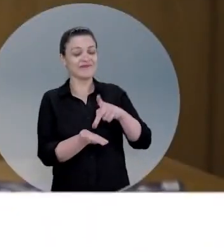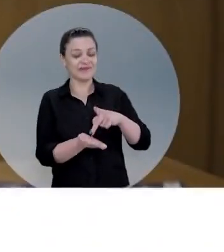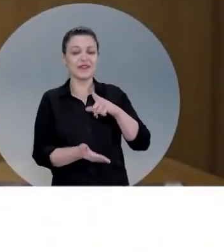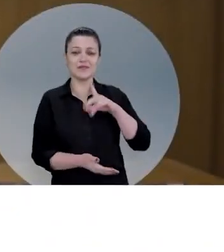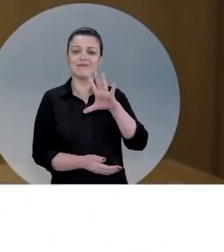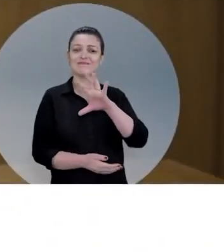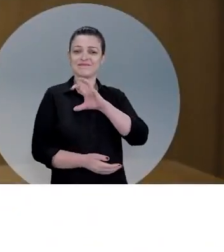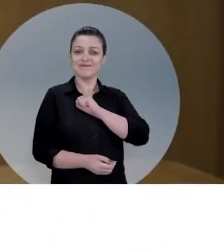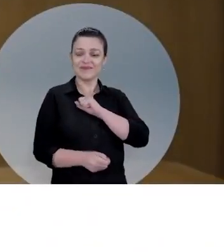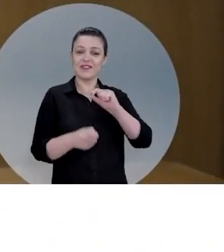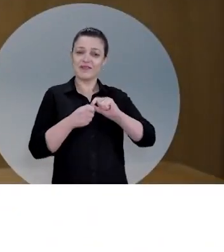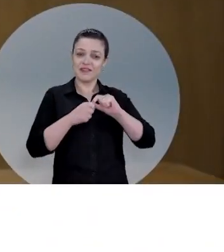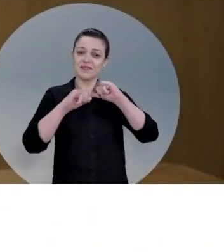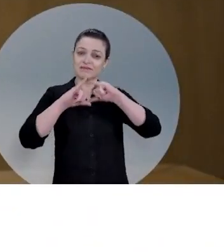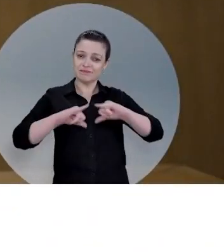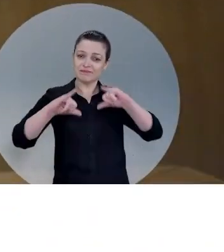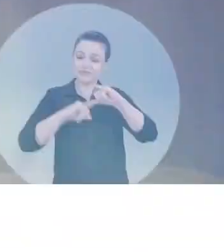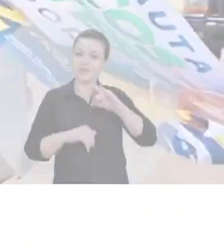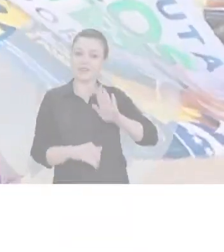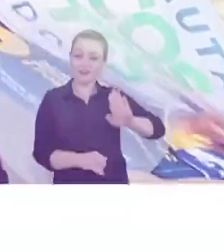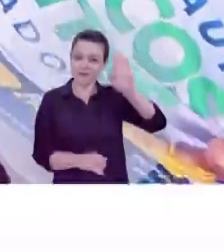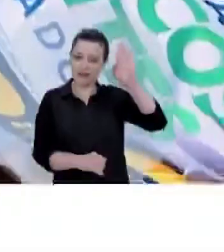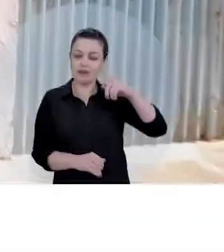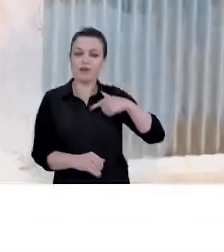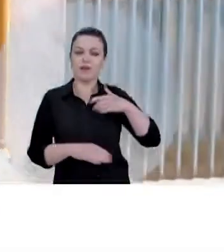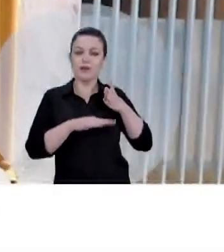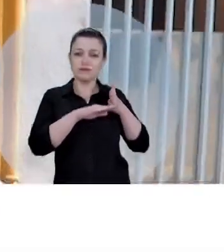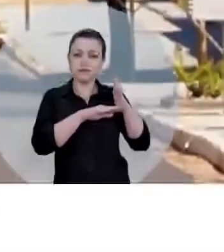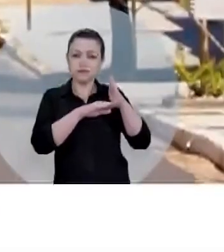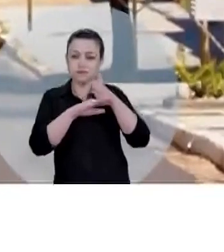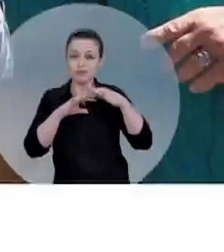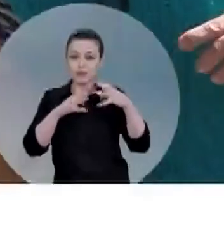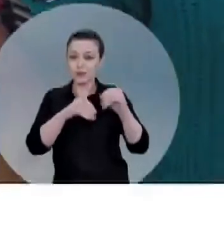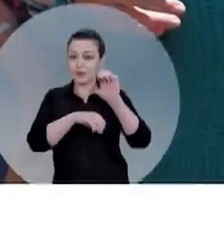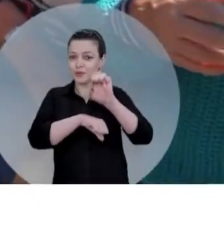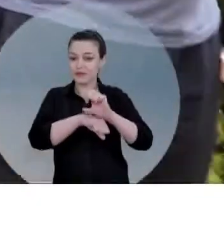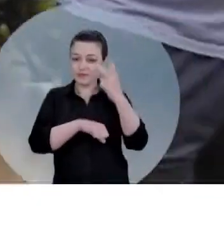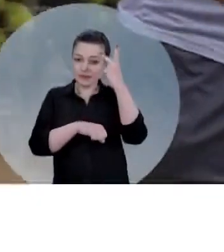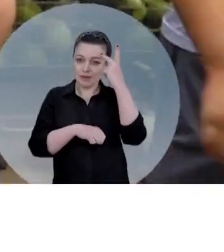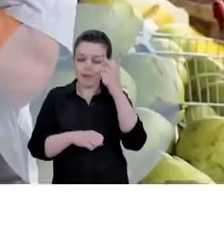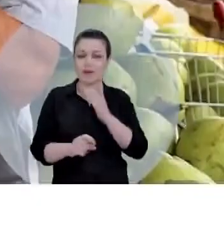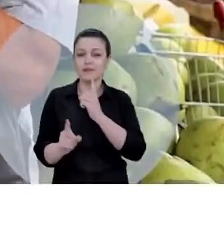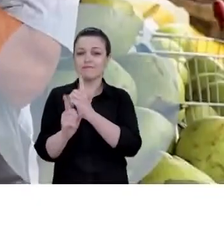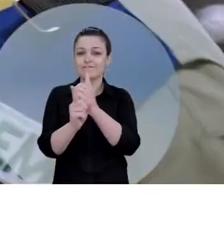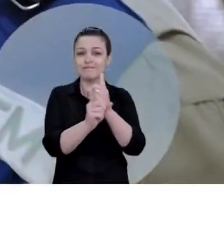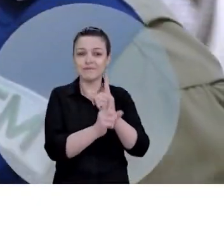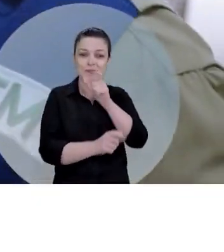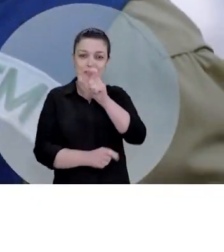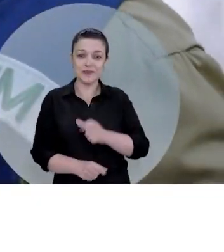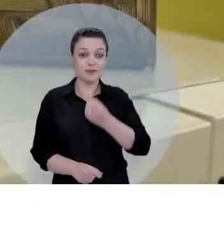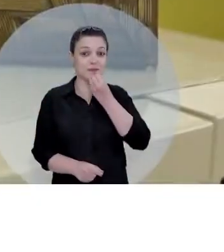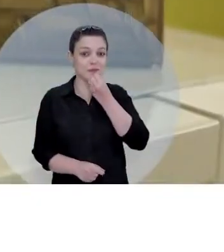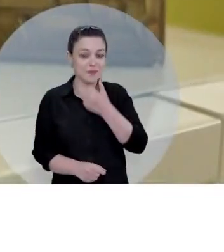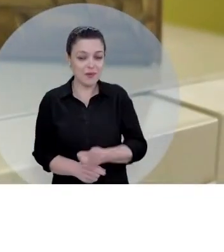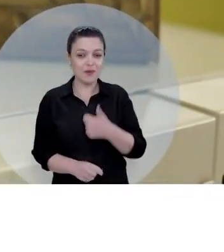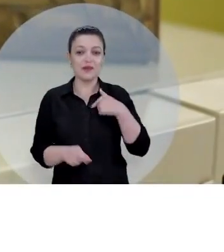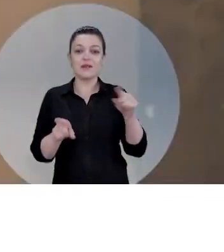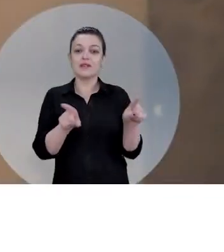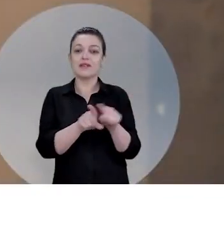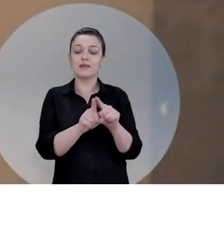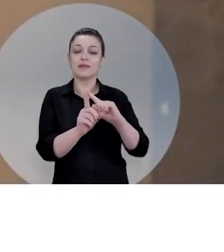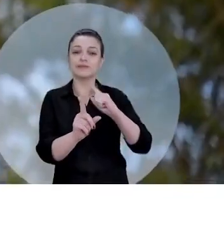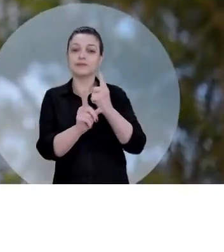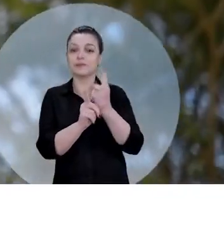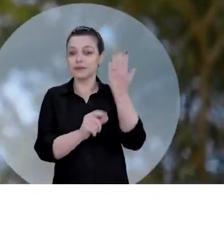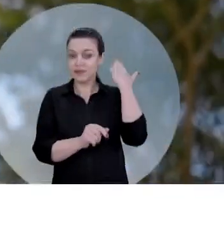Confesso, adorei fazer essa campanha. Andei pelo estado todo, conheci muita gente boa. Encontrei meu passado,